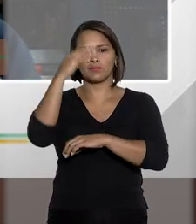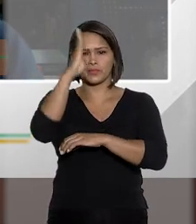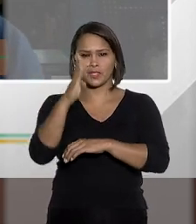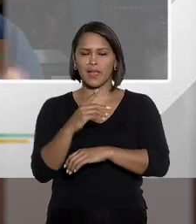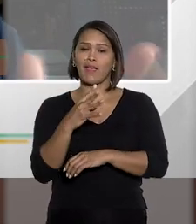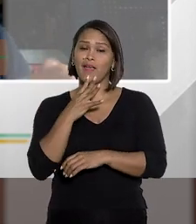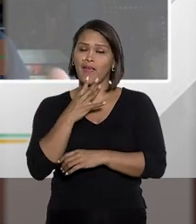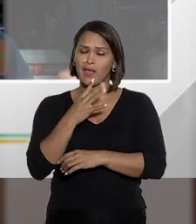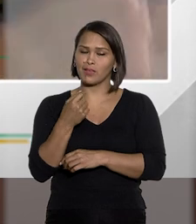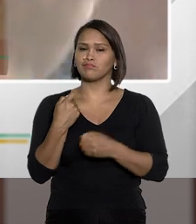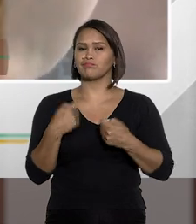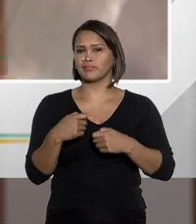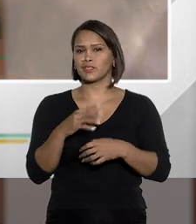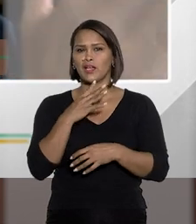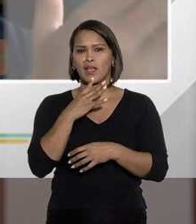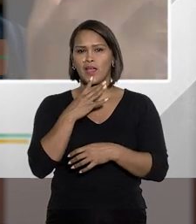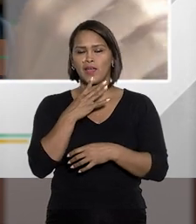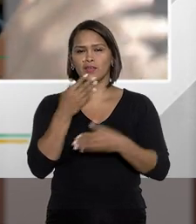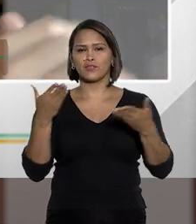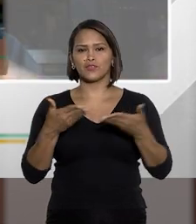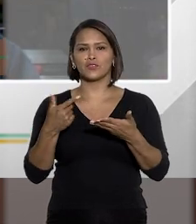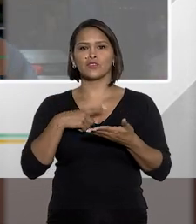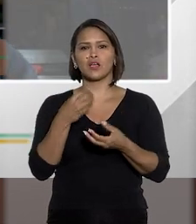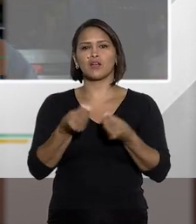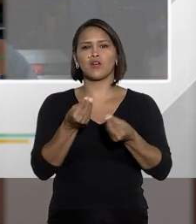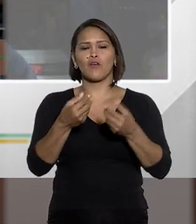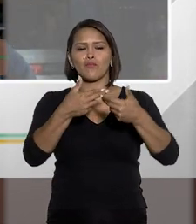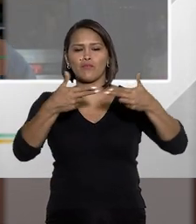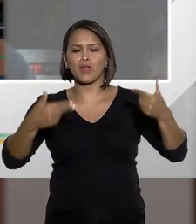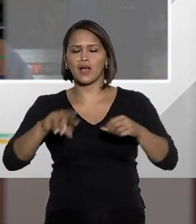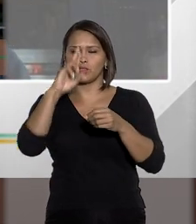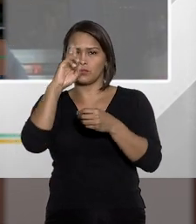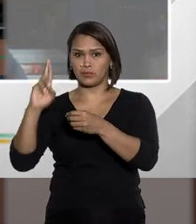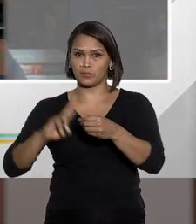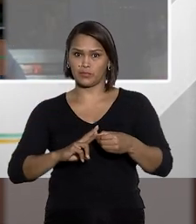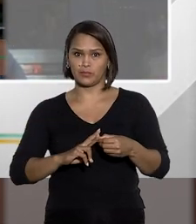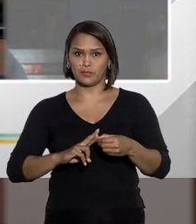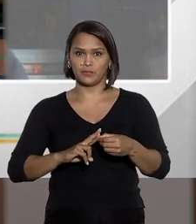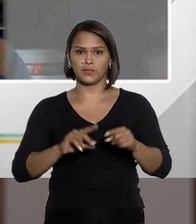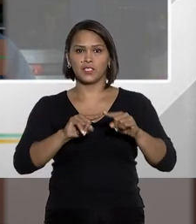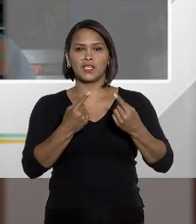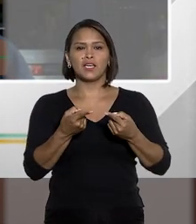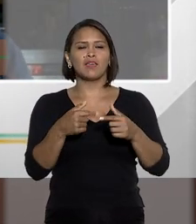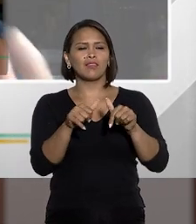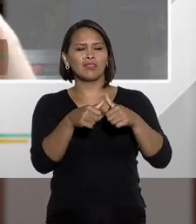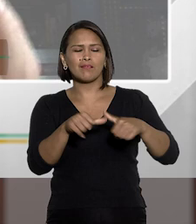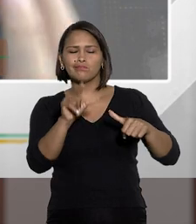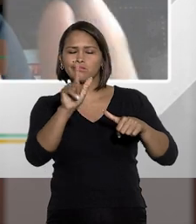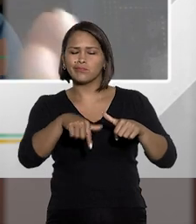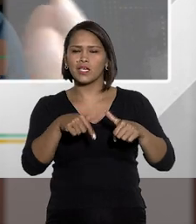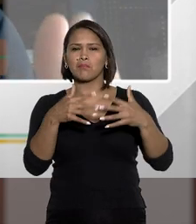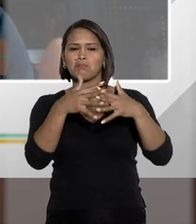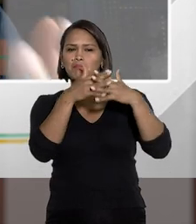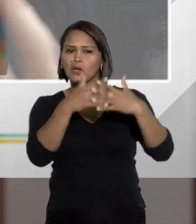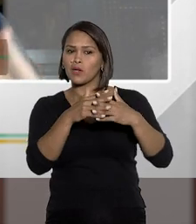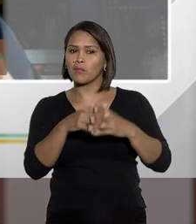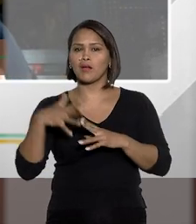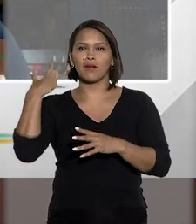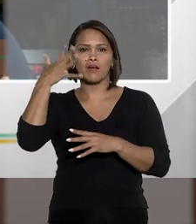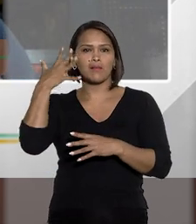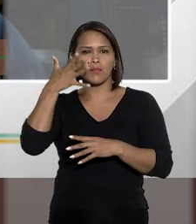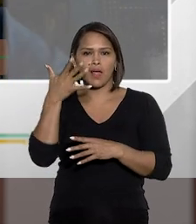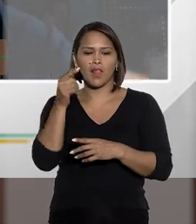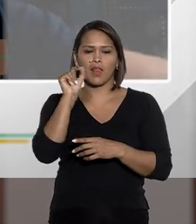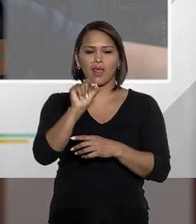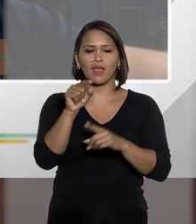que é conhecido como um país com vários abusos. Então fica meio que, às vezes eu vou dar